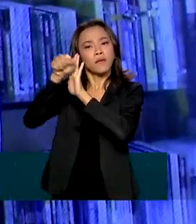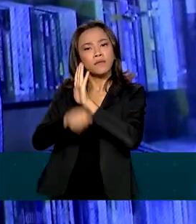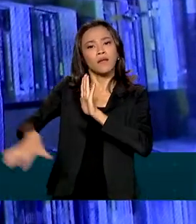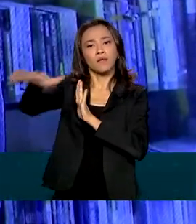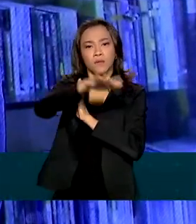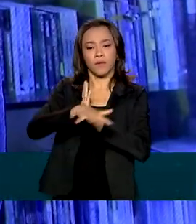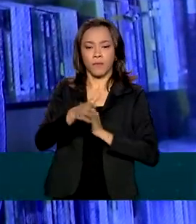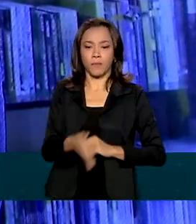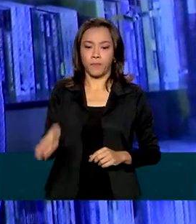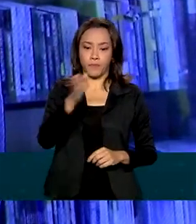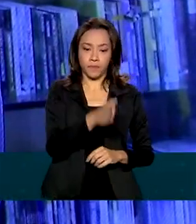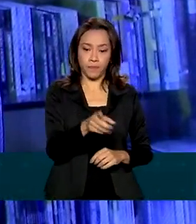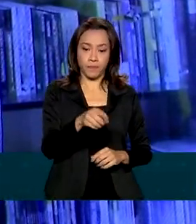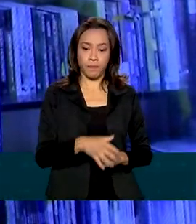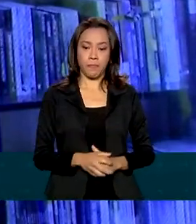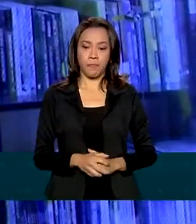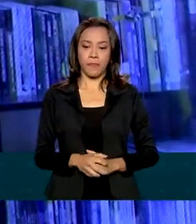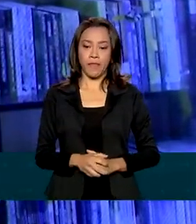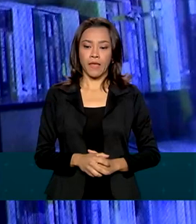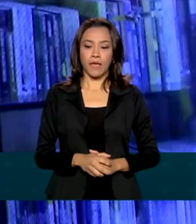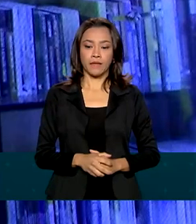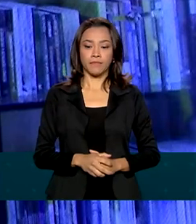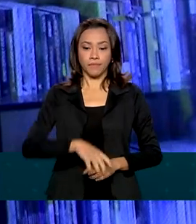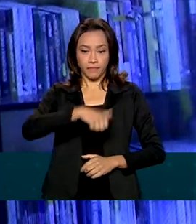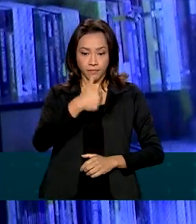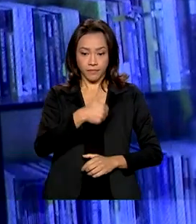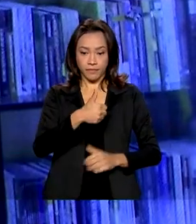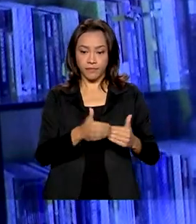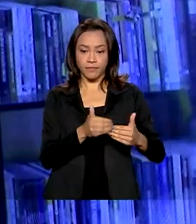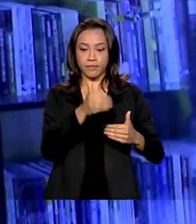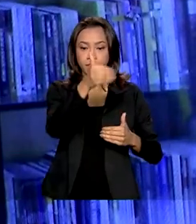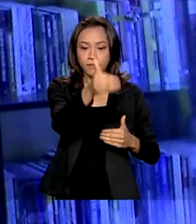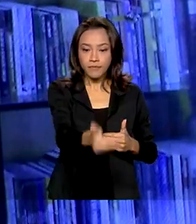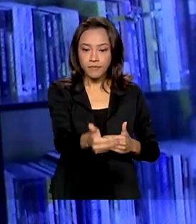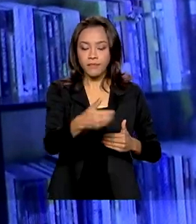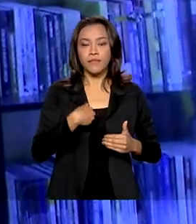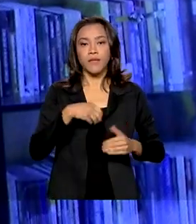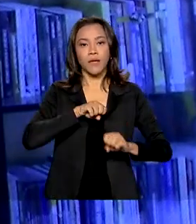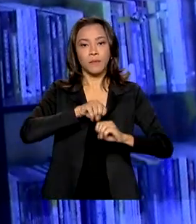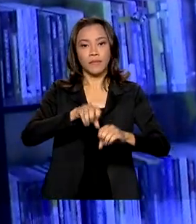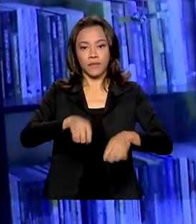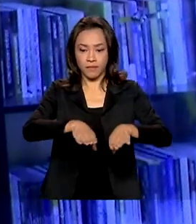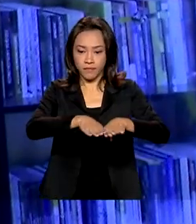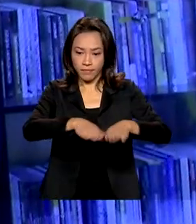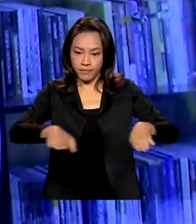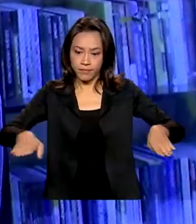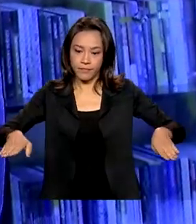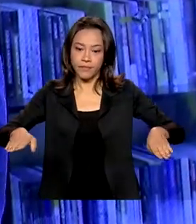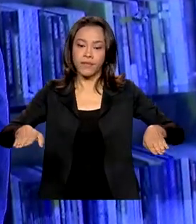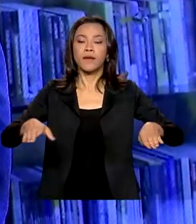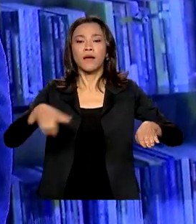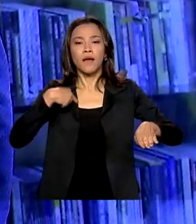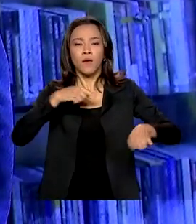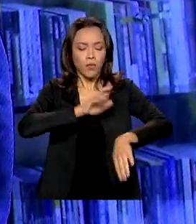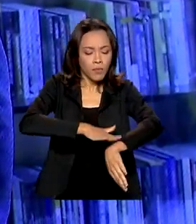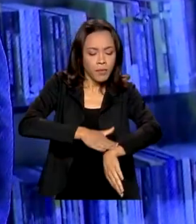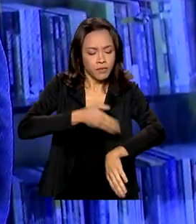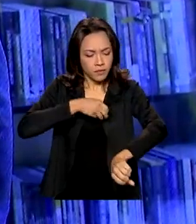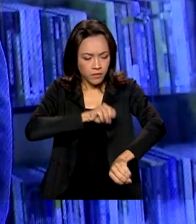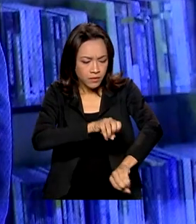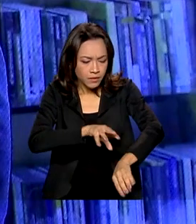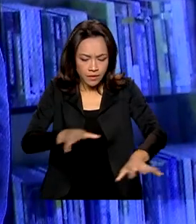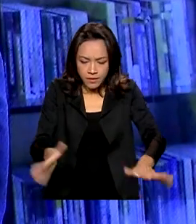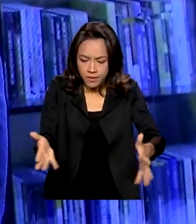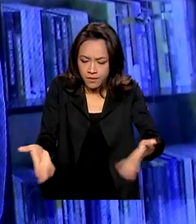educação básica é a educação infantil. É o momento de cuidar e estimular as